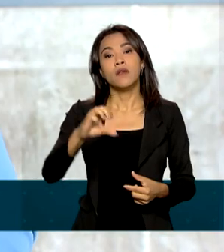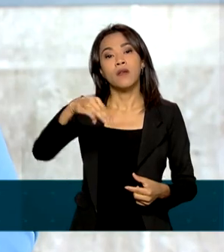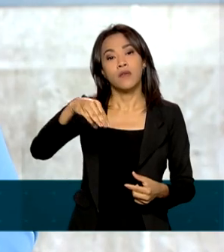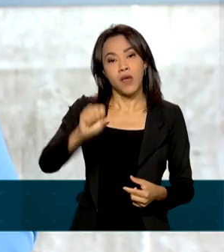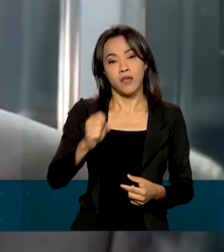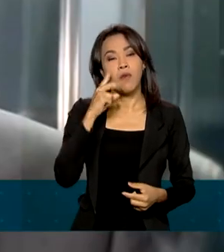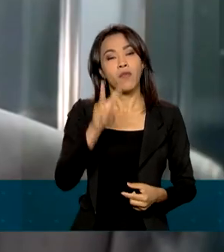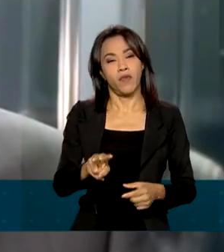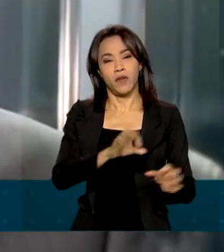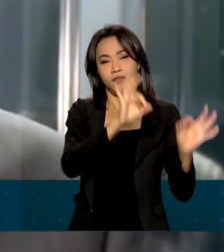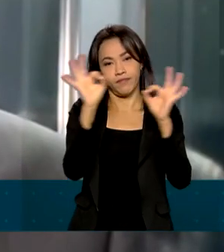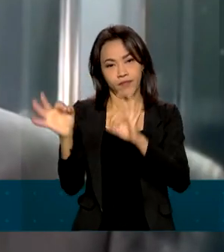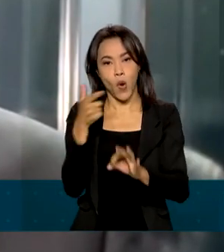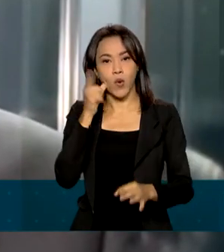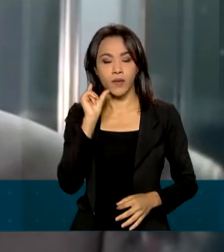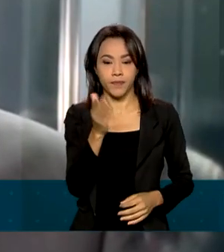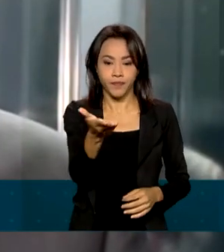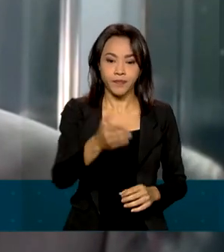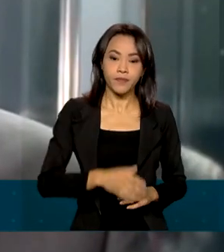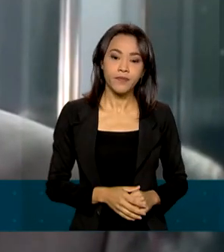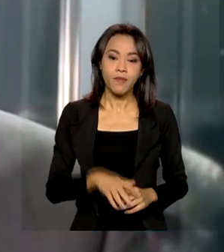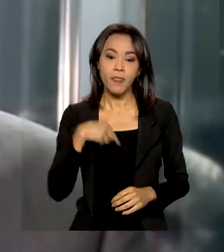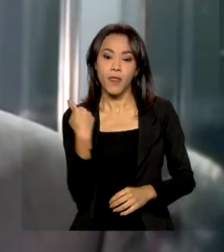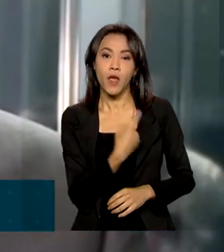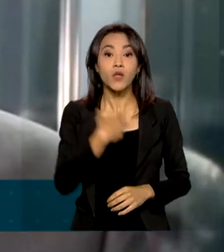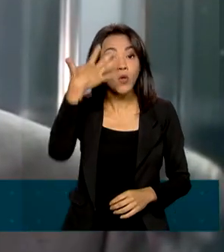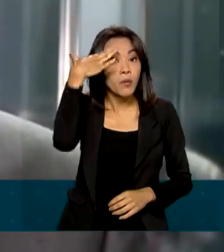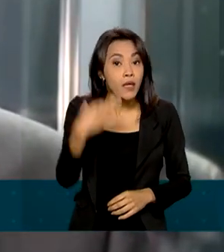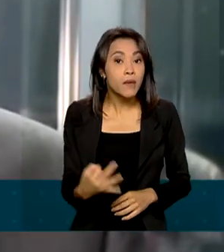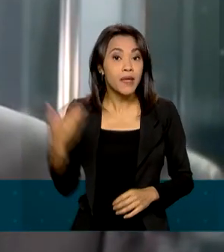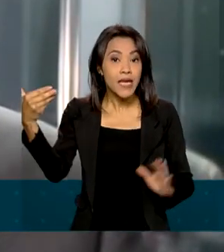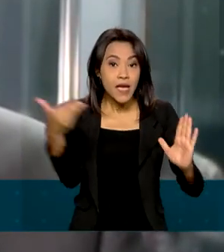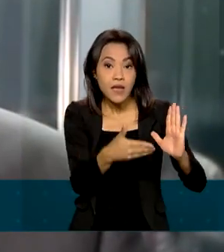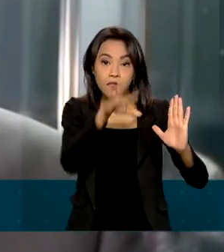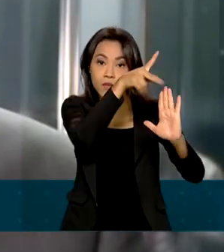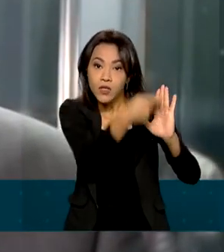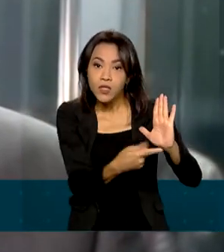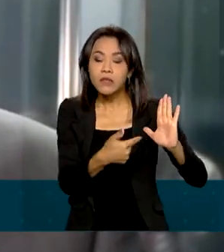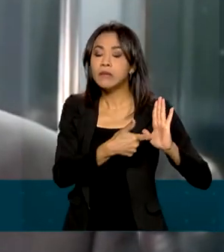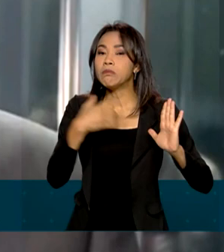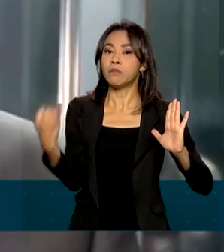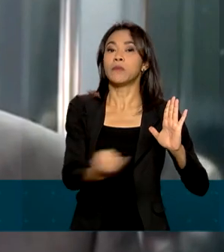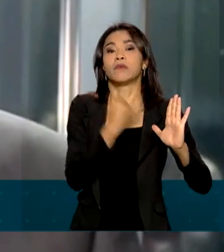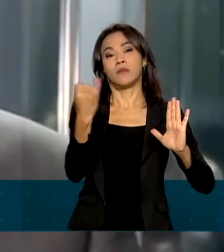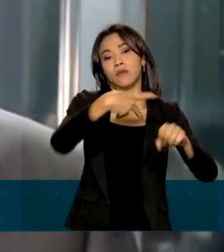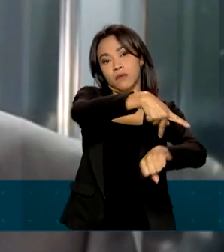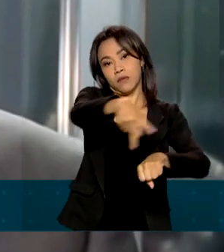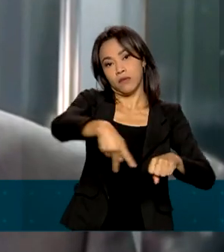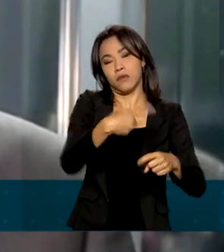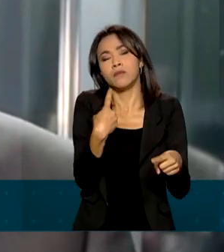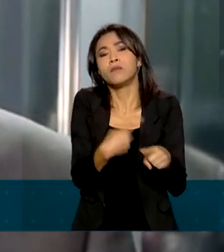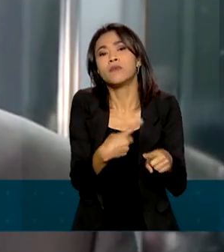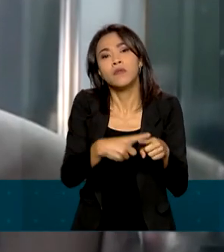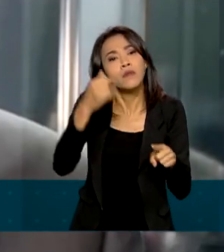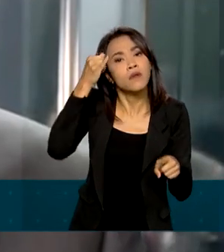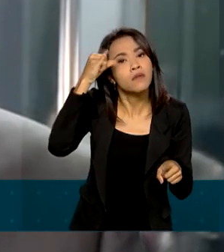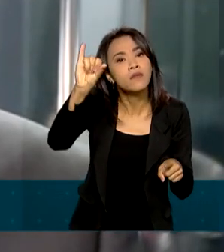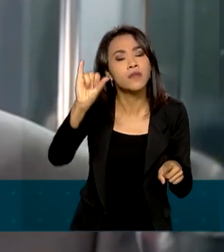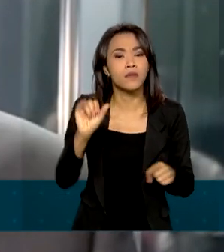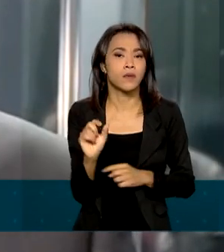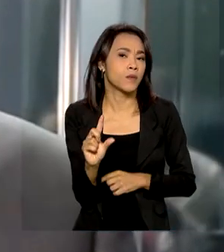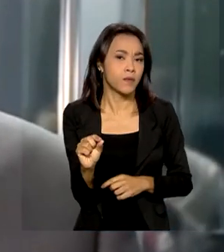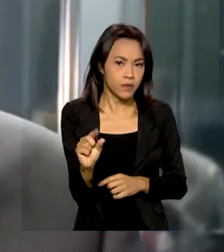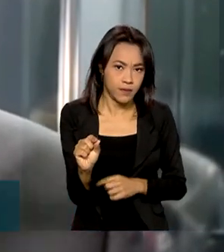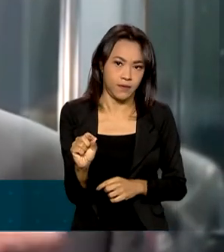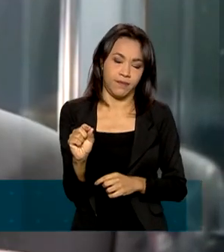ontem. Nós entendemos que esse projeto é muito importante para o país porque ele evita justamente